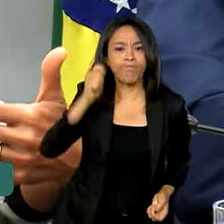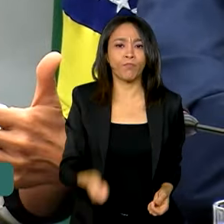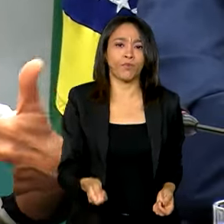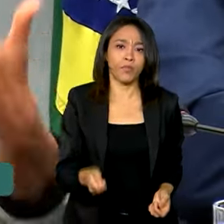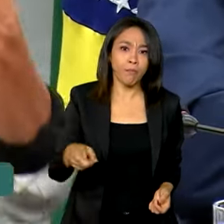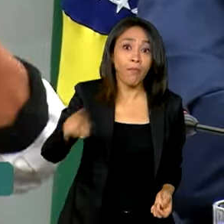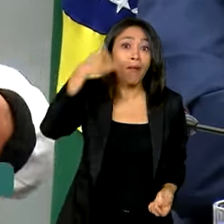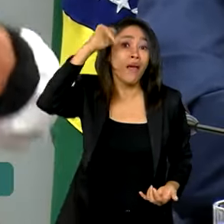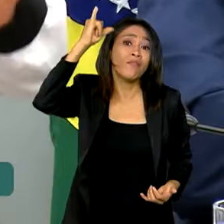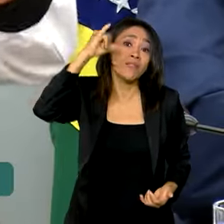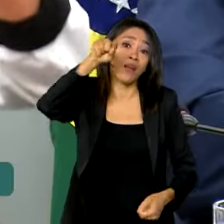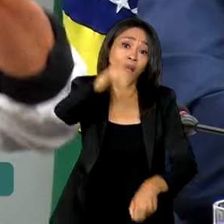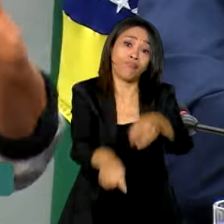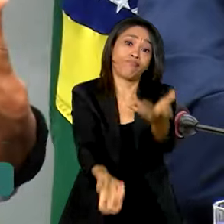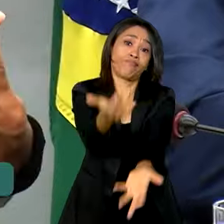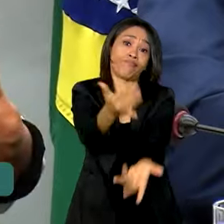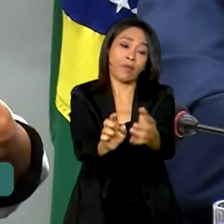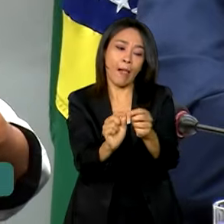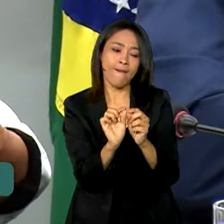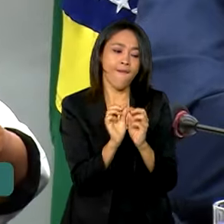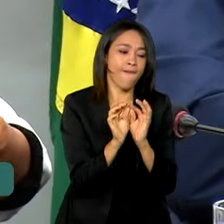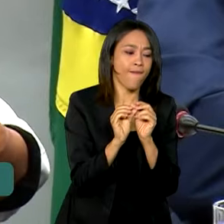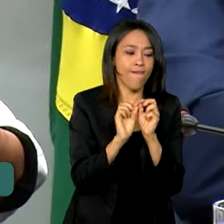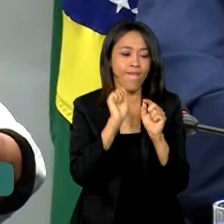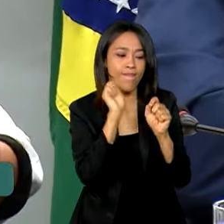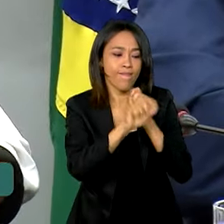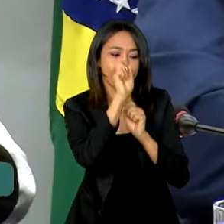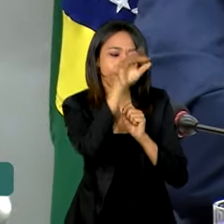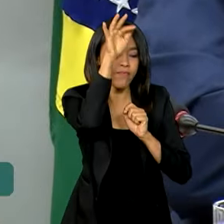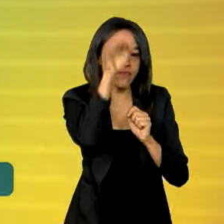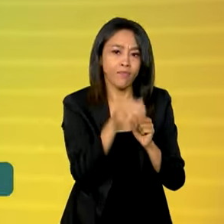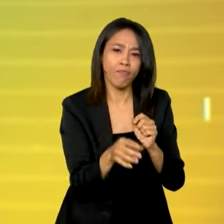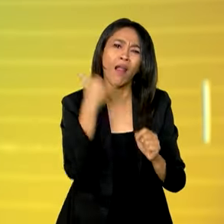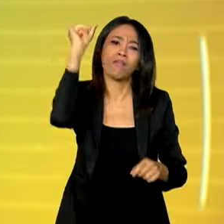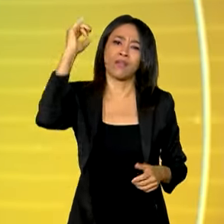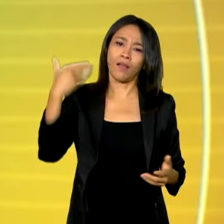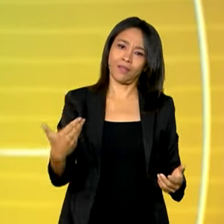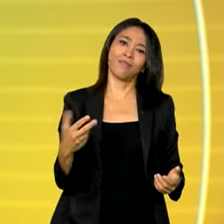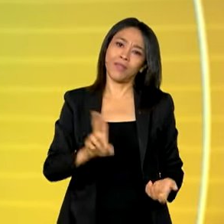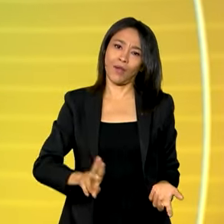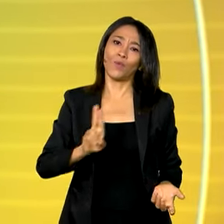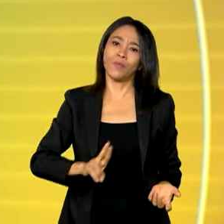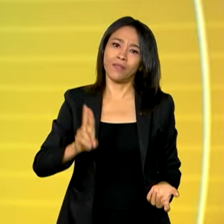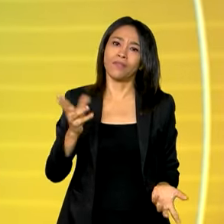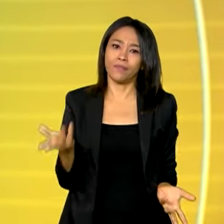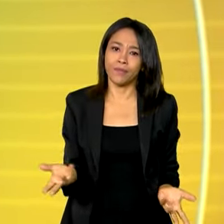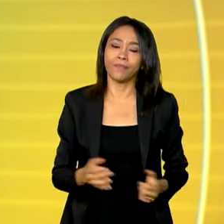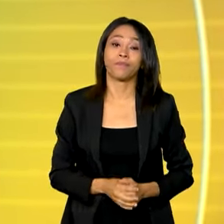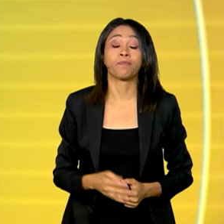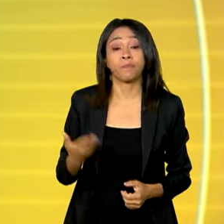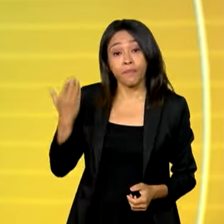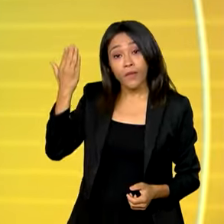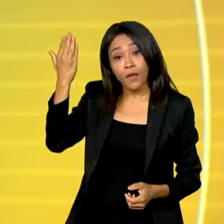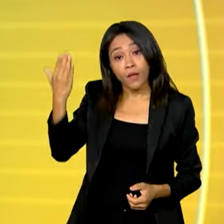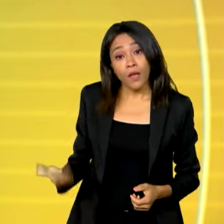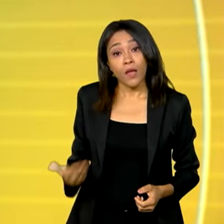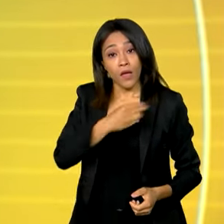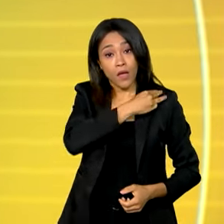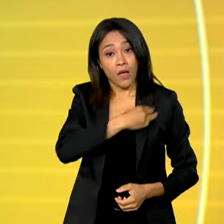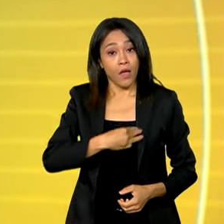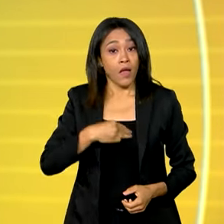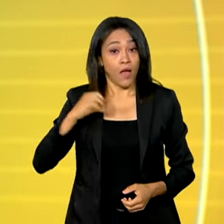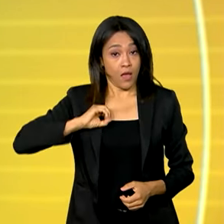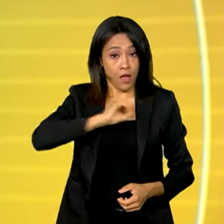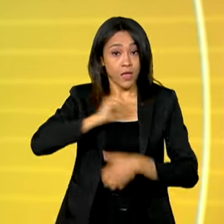ateem fogo, porque há uma proibição de uso de fogo. Ainda de acordo com a ministra, os órgãos